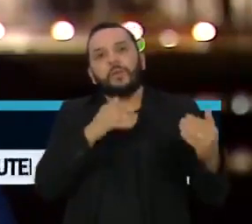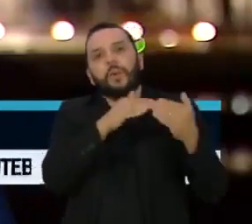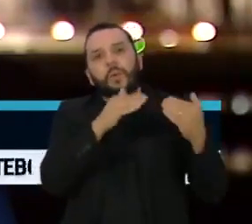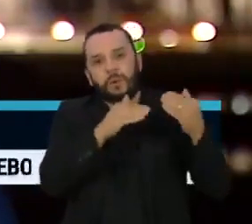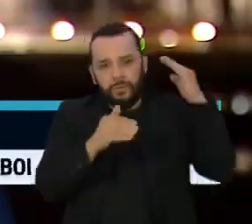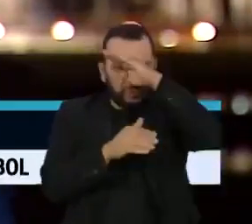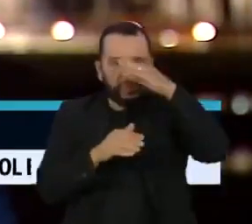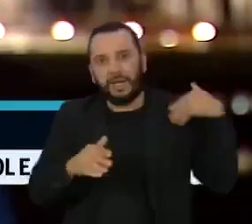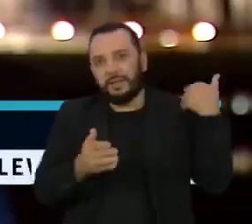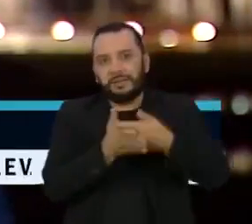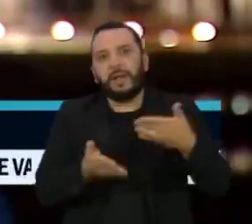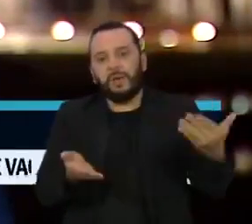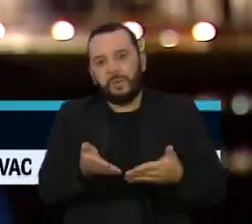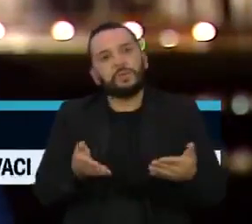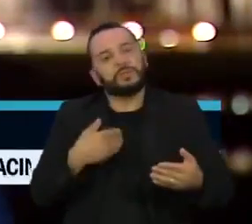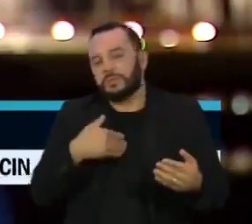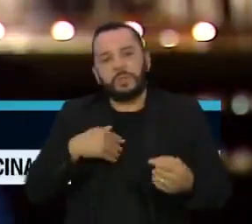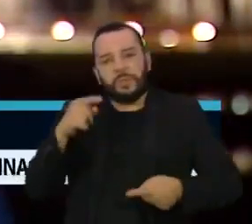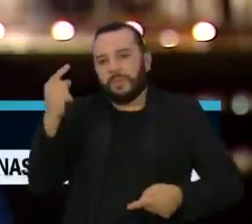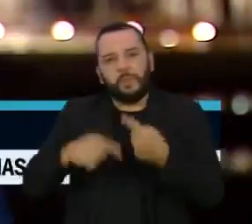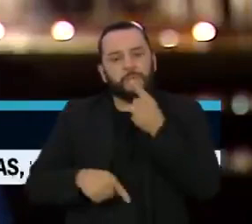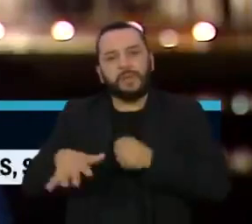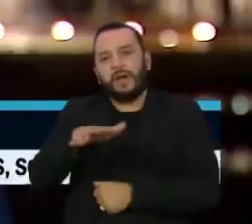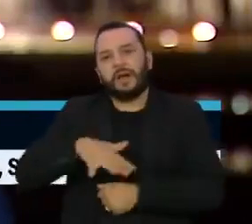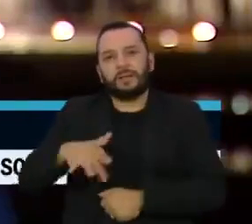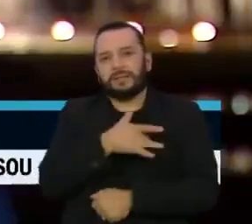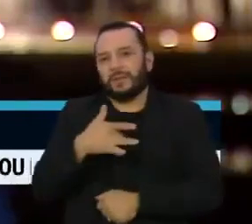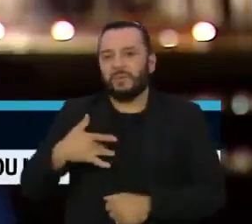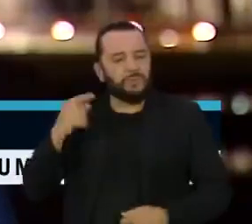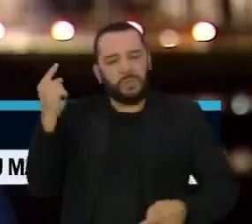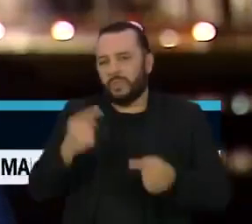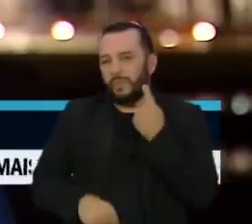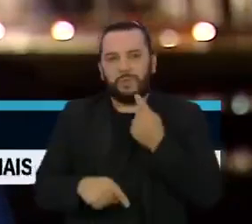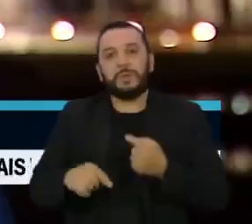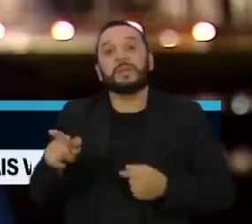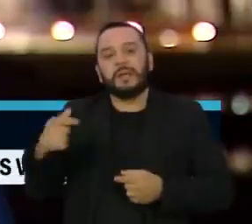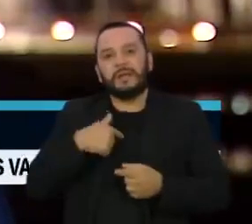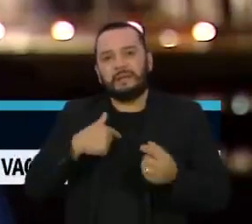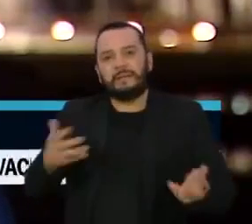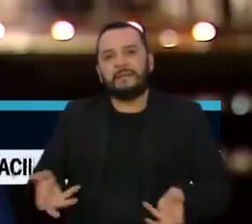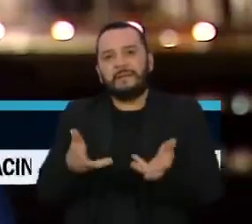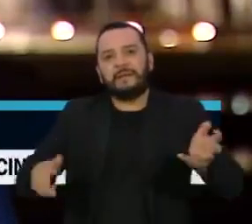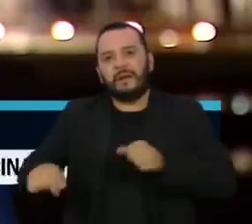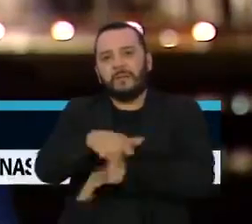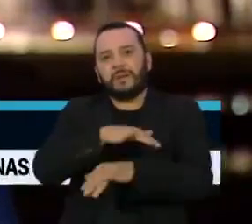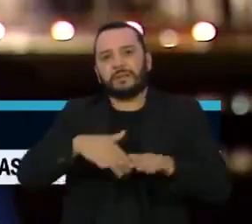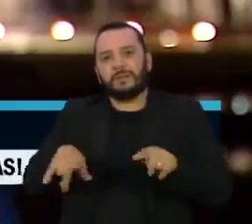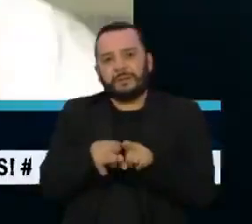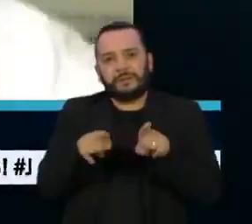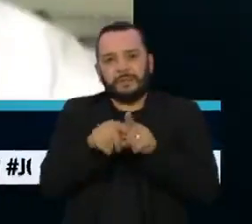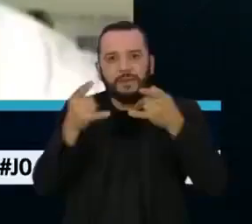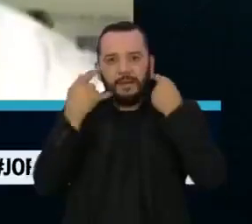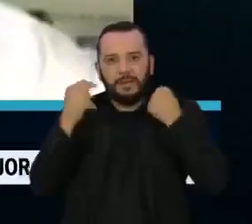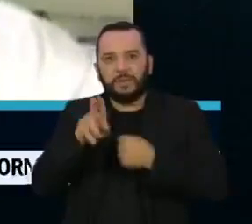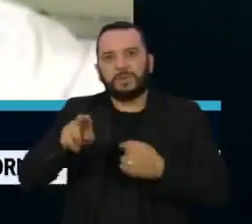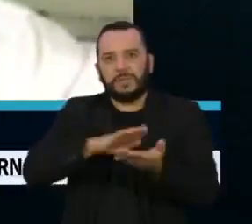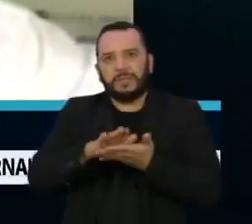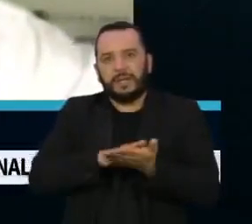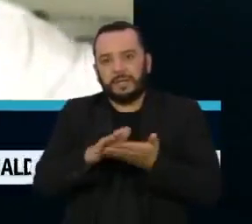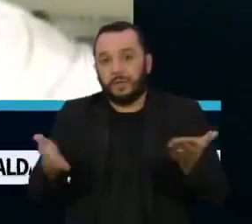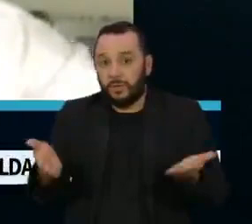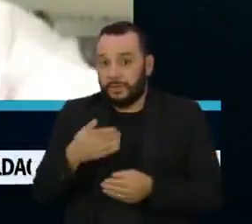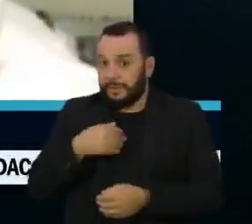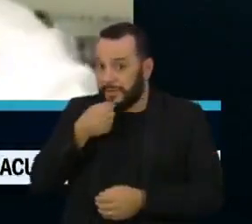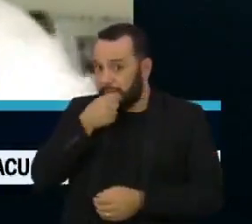Jair Bolsonaro que vão contra as condutas de segurança sanitária, como promover aglomeração e não usar máscara. Hoje, em